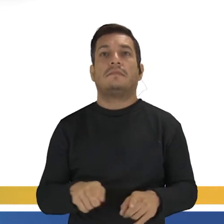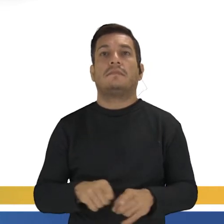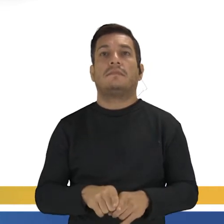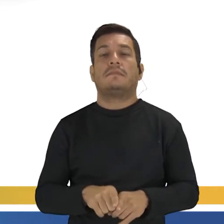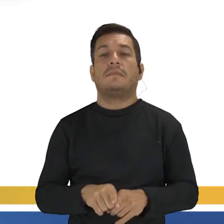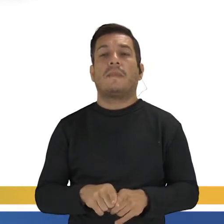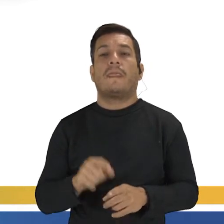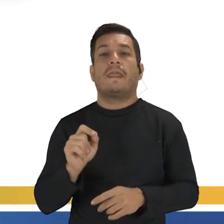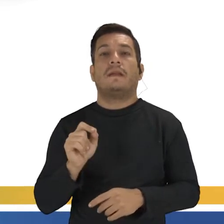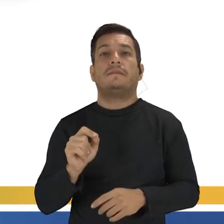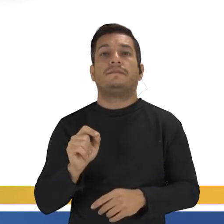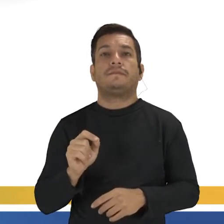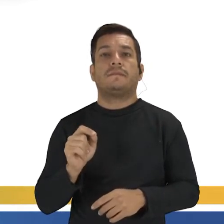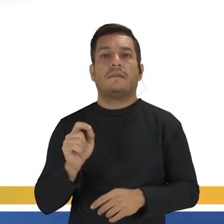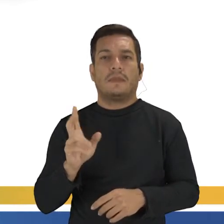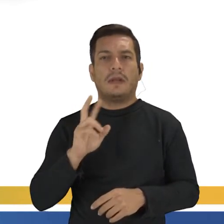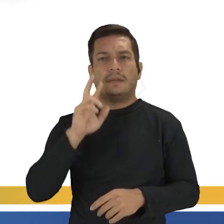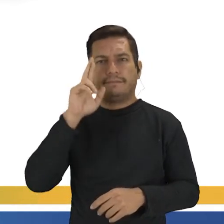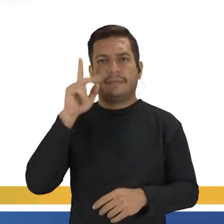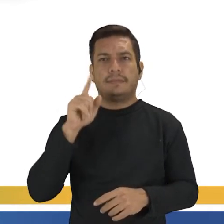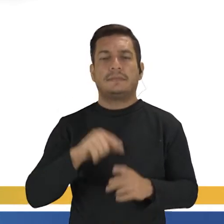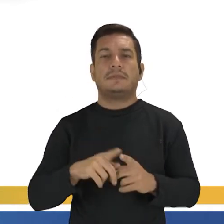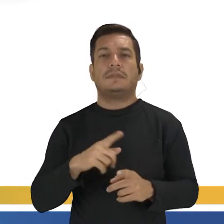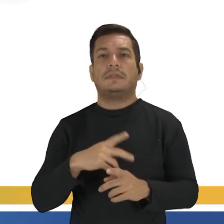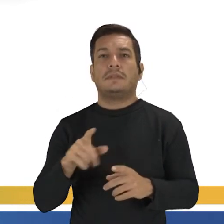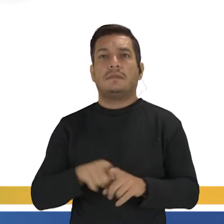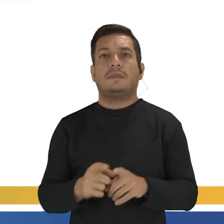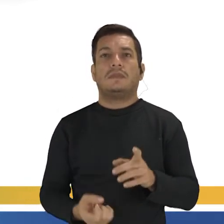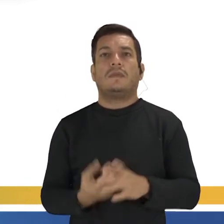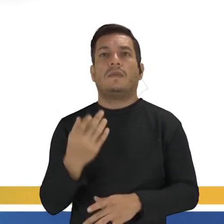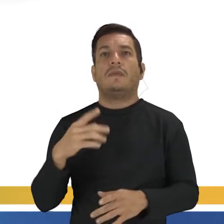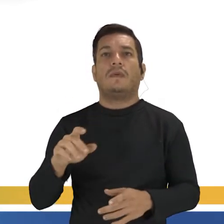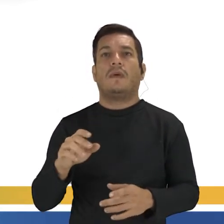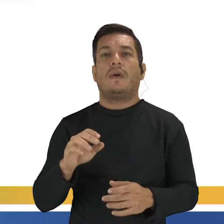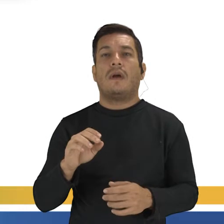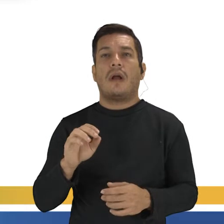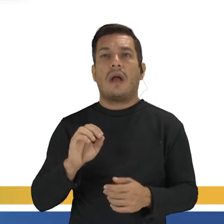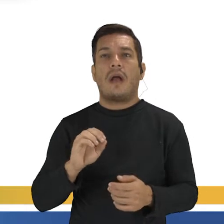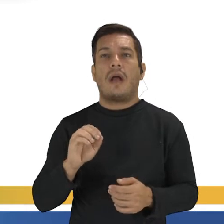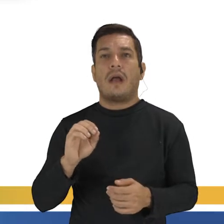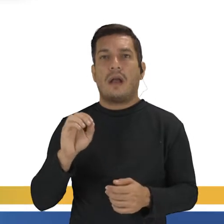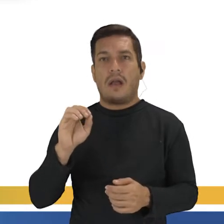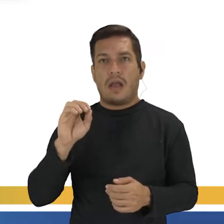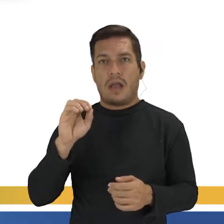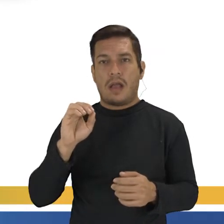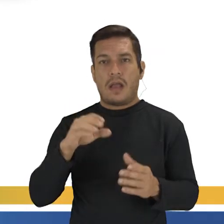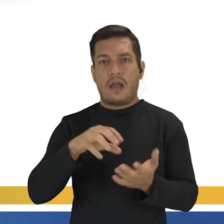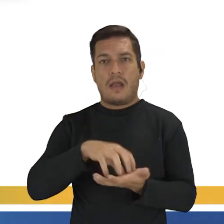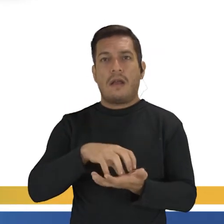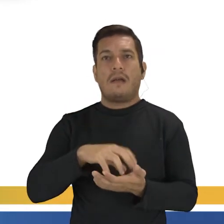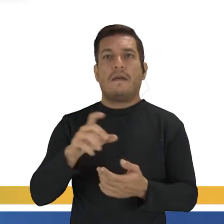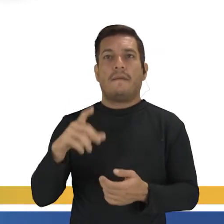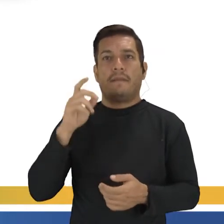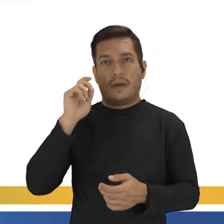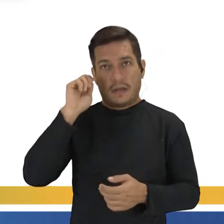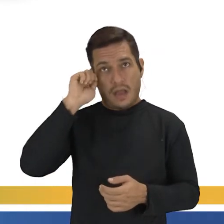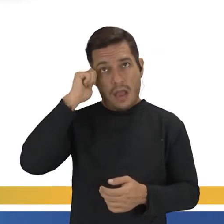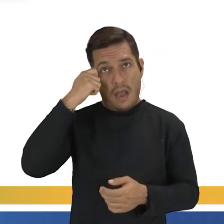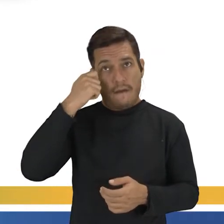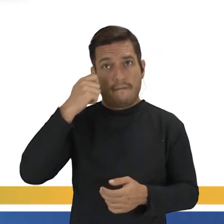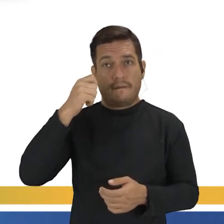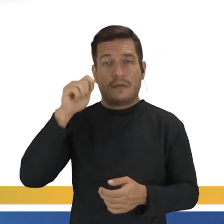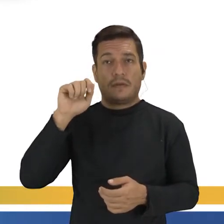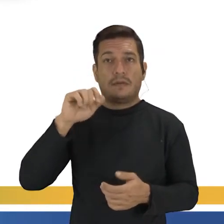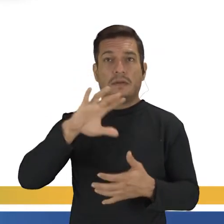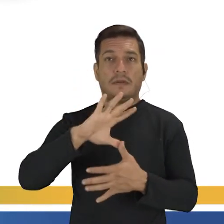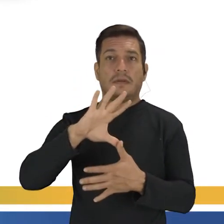Malcolm X, ele é um pouco radical, né? Ele vem fundando a Organização para a Unidade Afro-Americana de Inspiração Separatista.